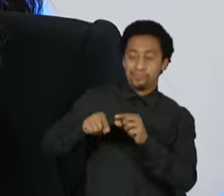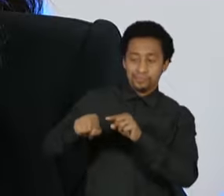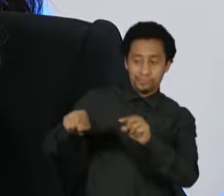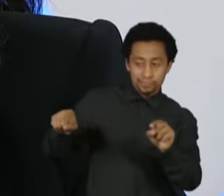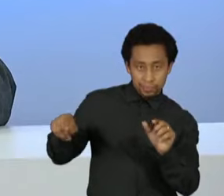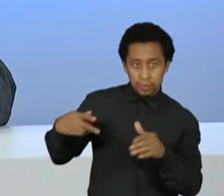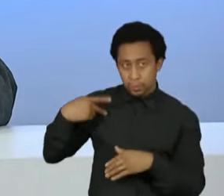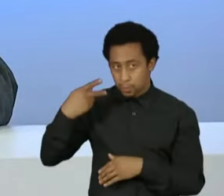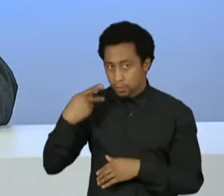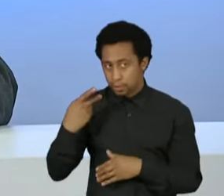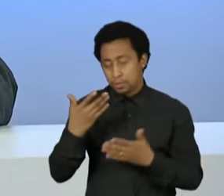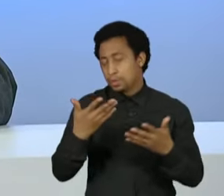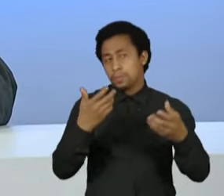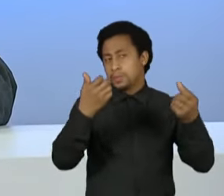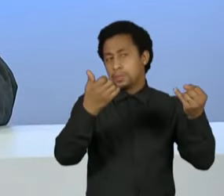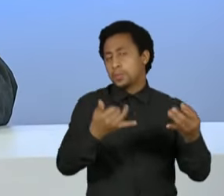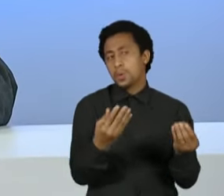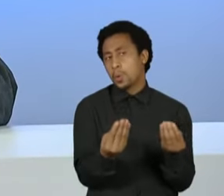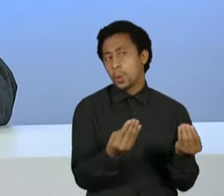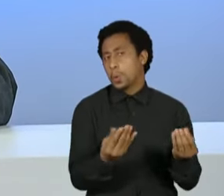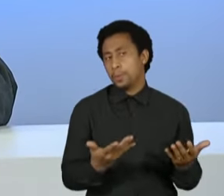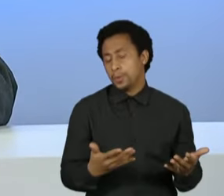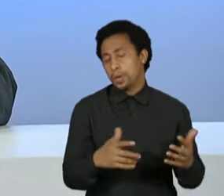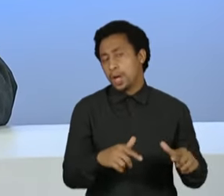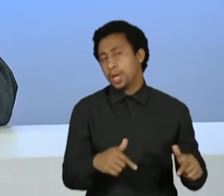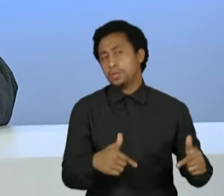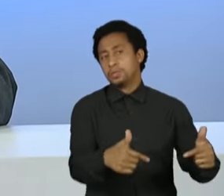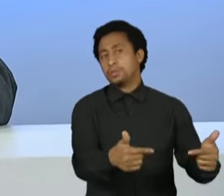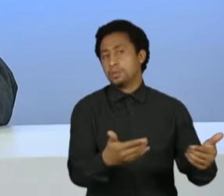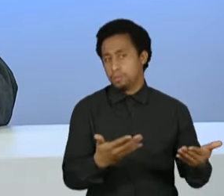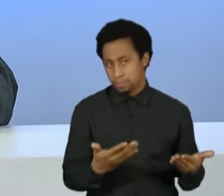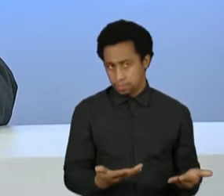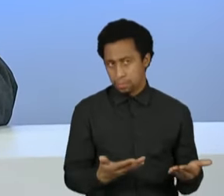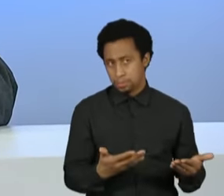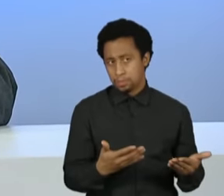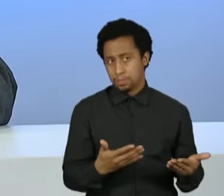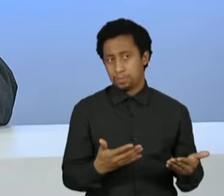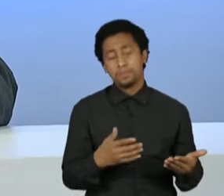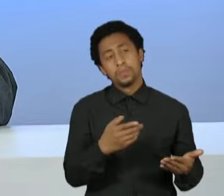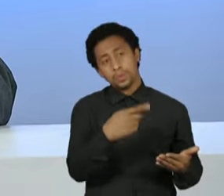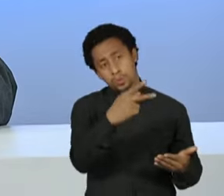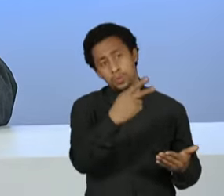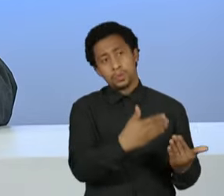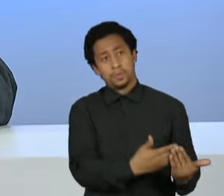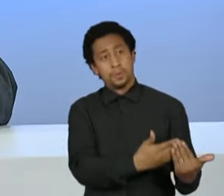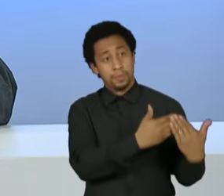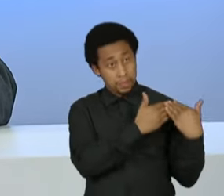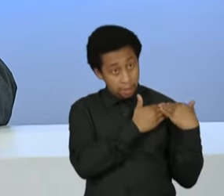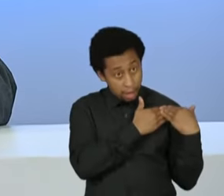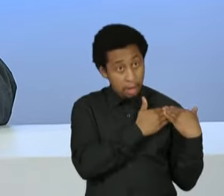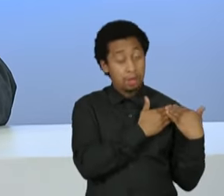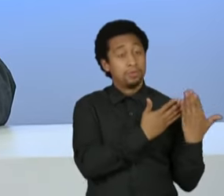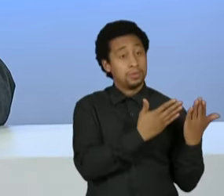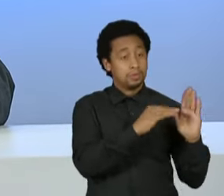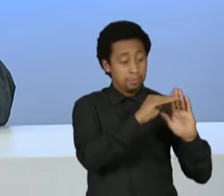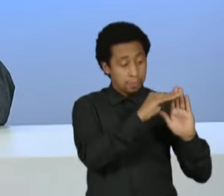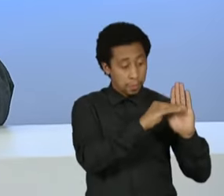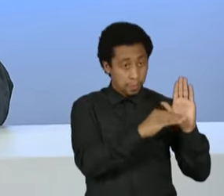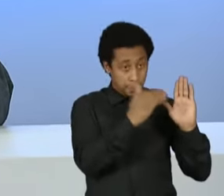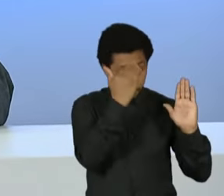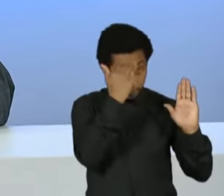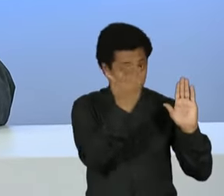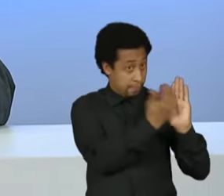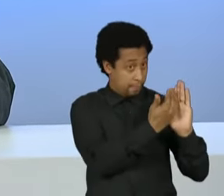ação com o seu discurso de responsabilidade fiscal, já que o